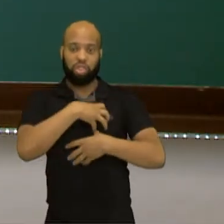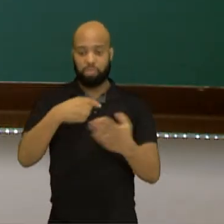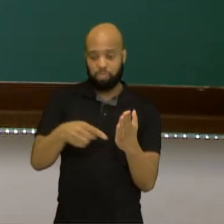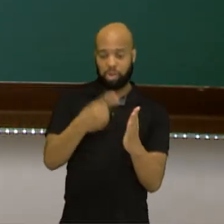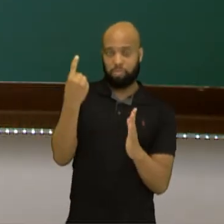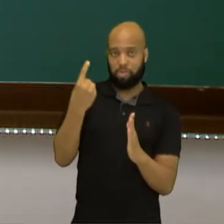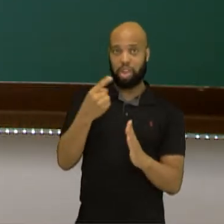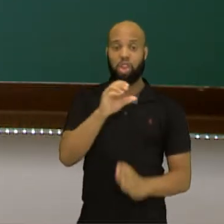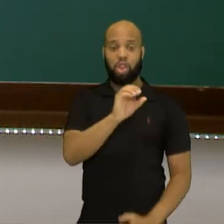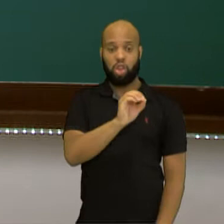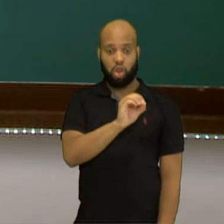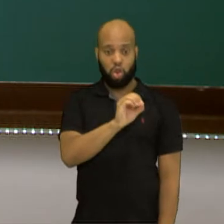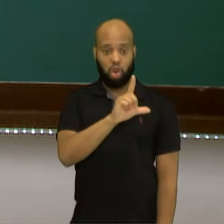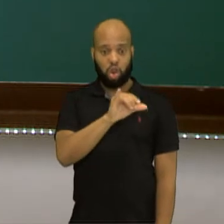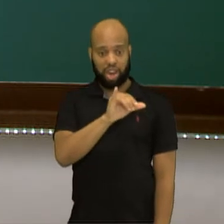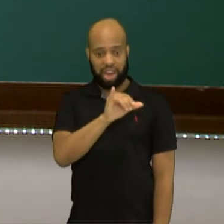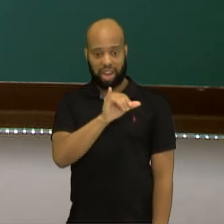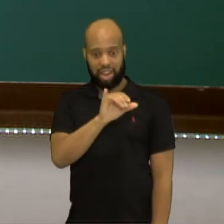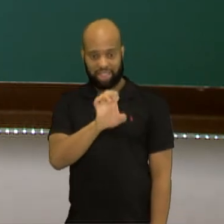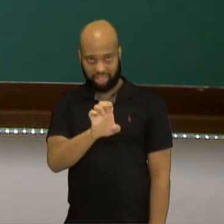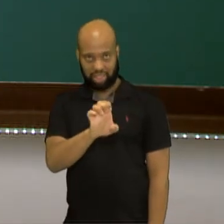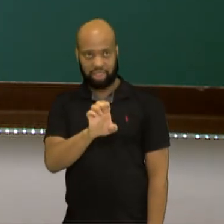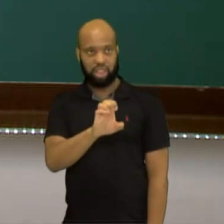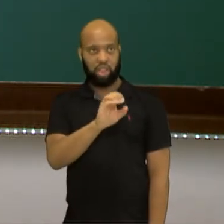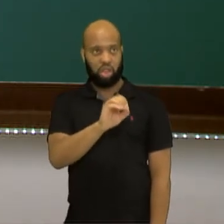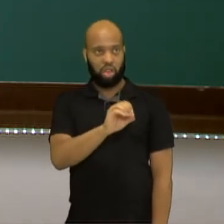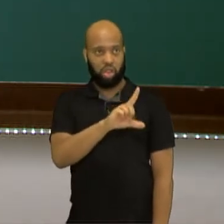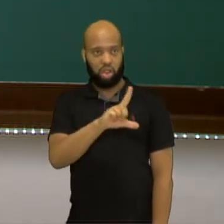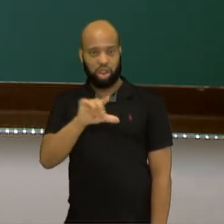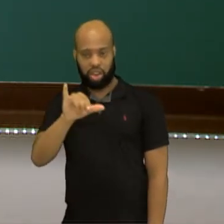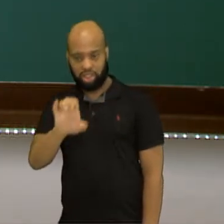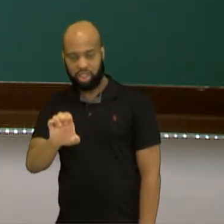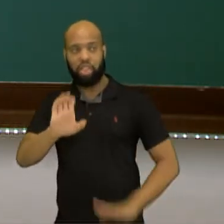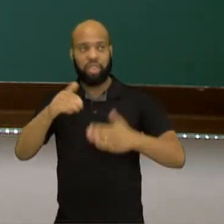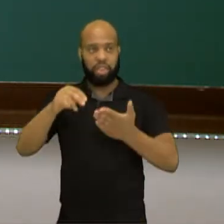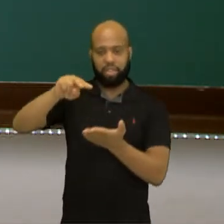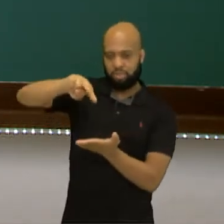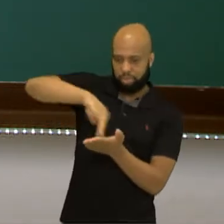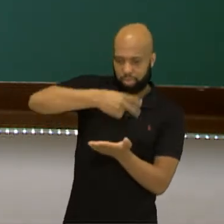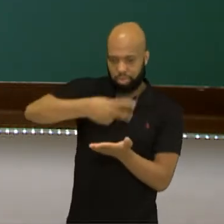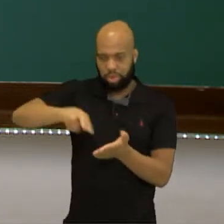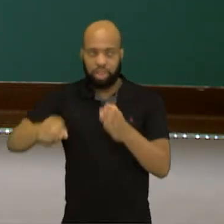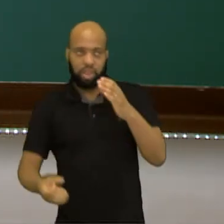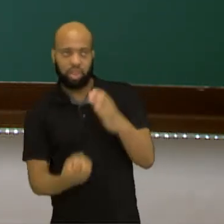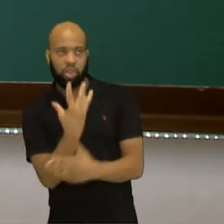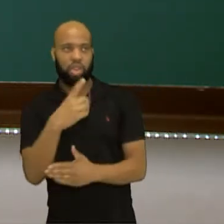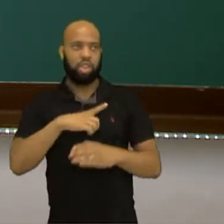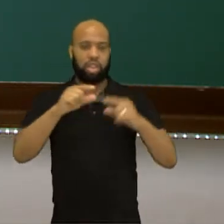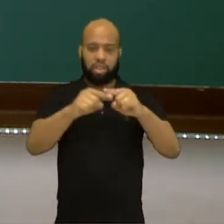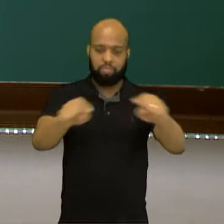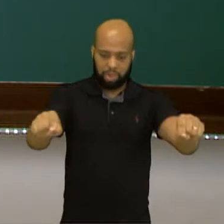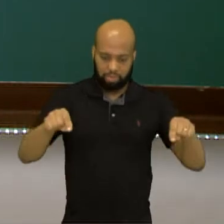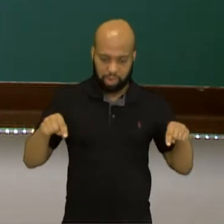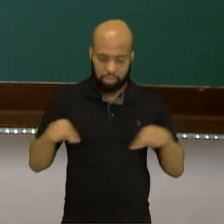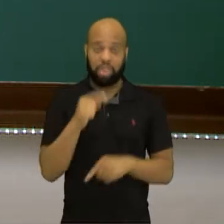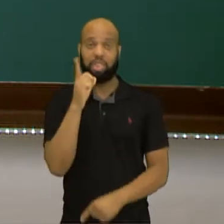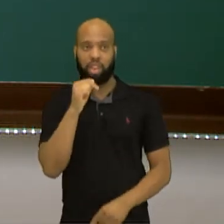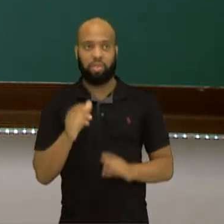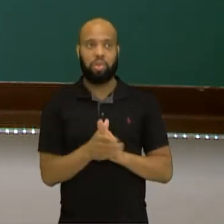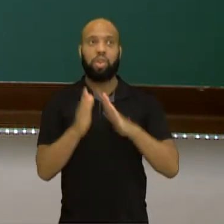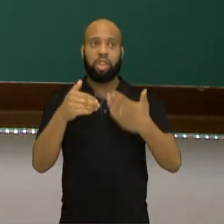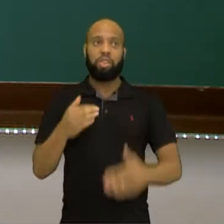Uma manobra que se chama Flat Ground Oli. Então essa manobra ela surgiu em uma dessas piscinas, tá? E